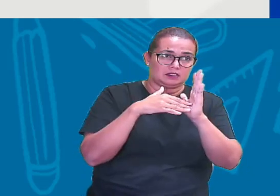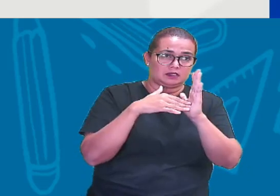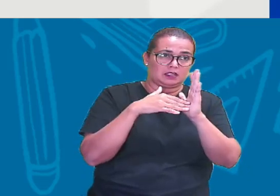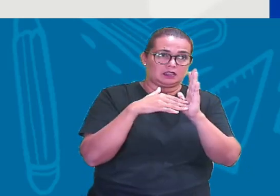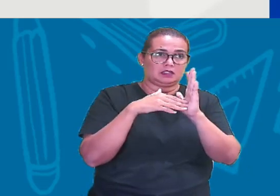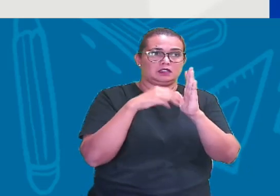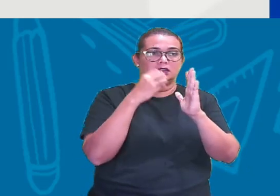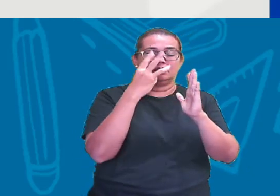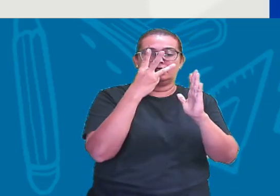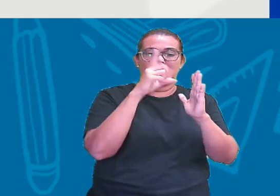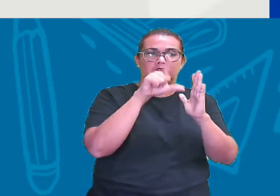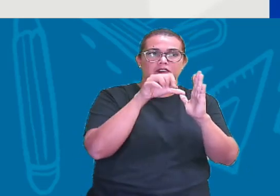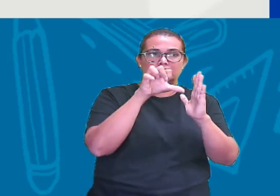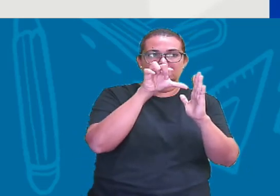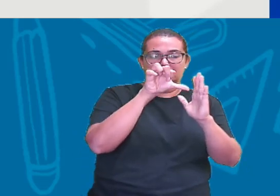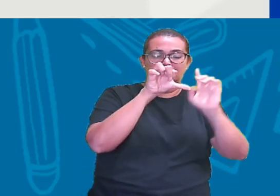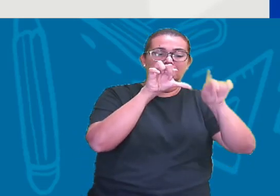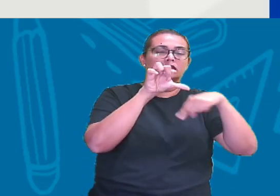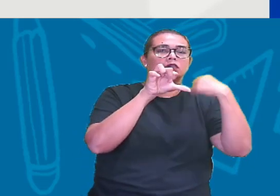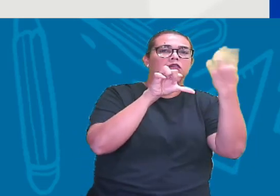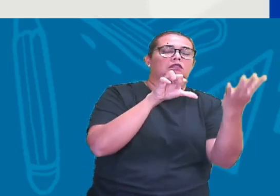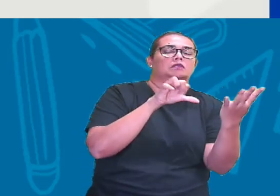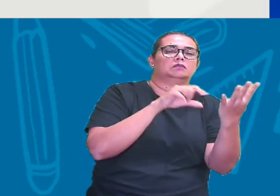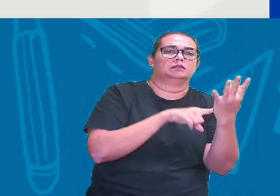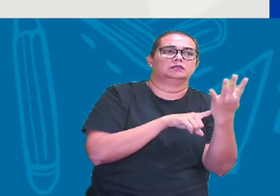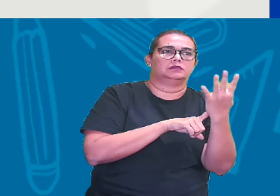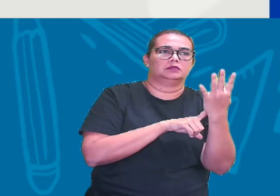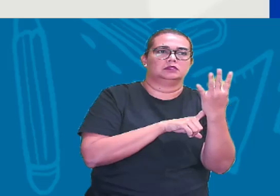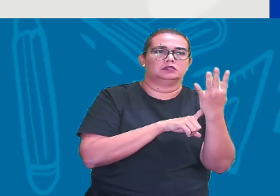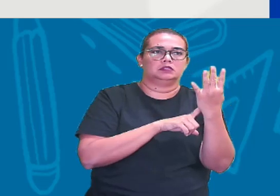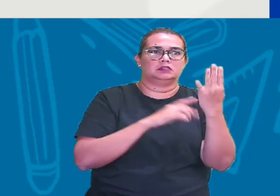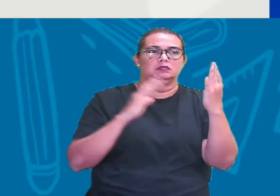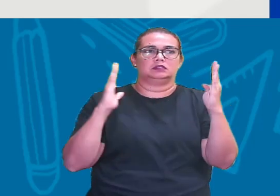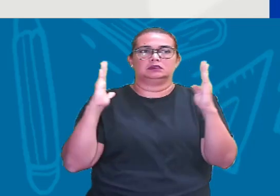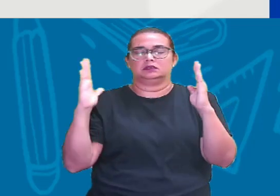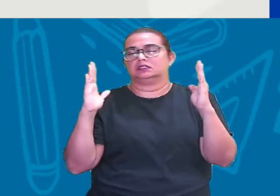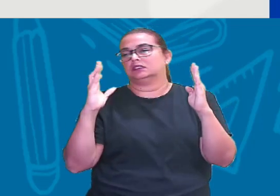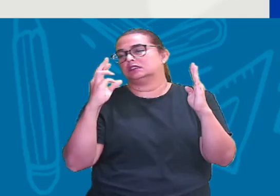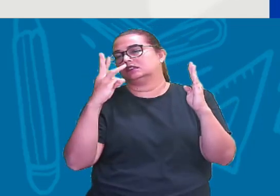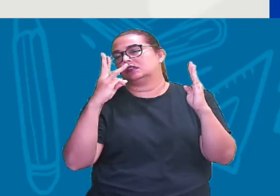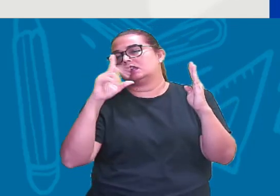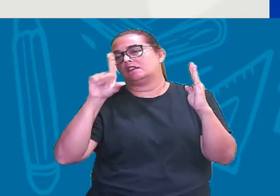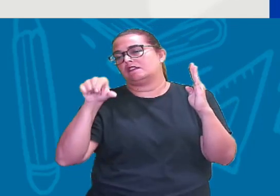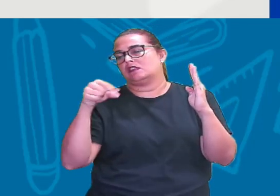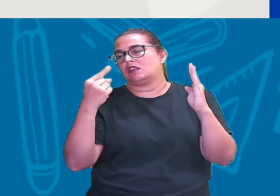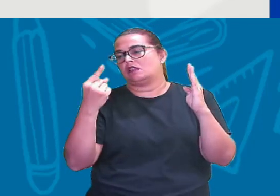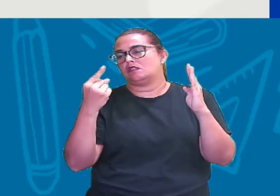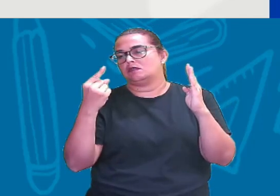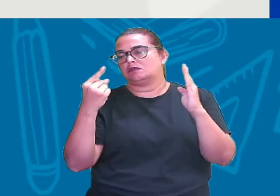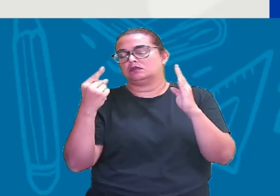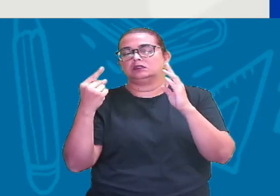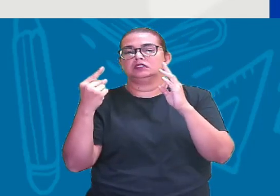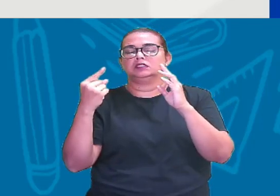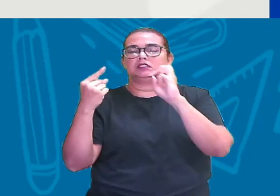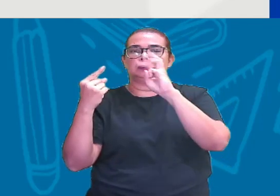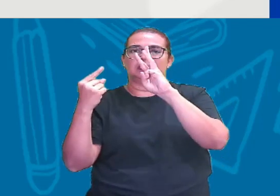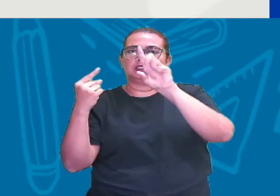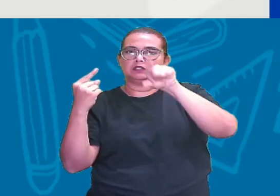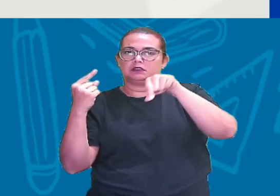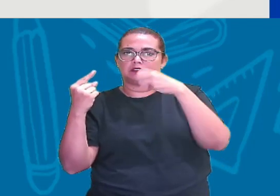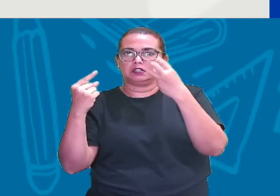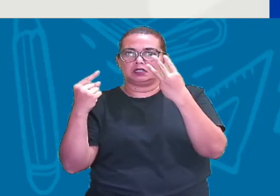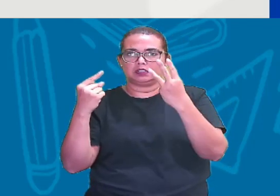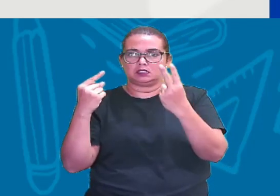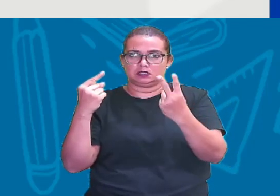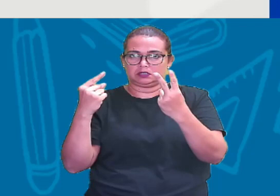,9 Pra depois pular pra 4 E entre 3,1 e 3,2 Vão ter mais números Por quê?